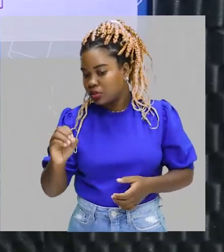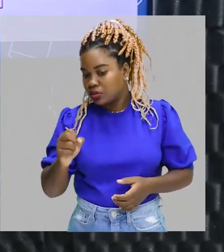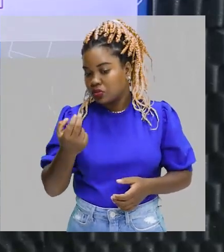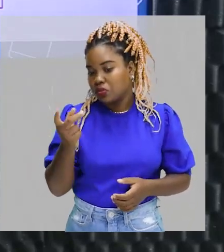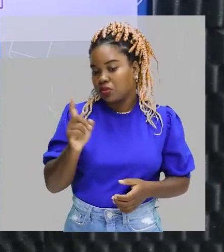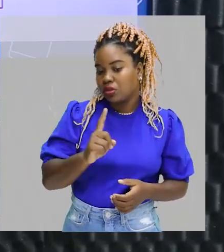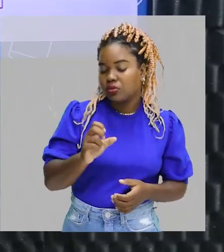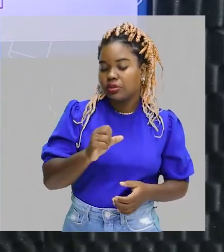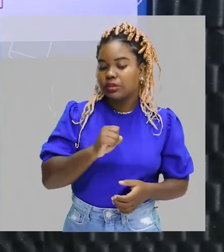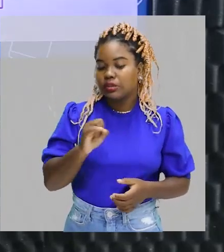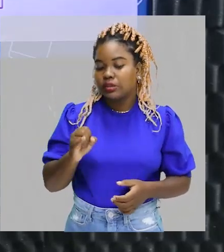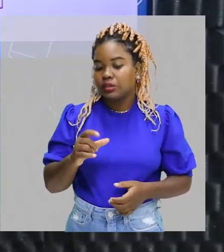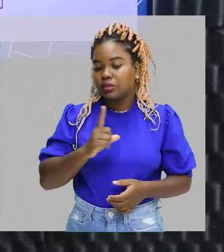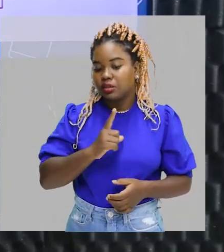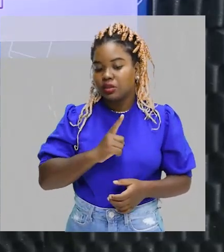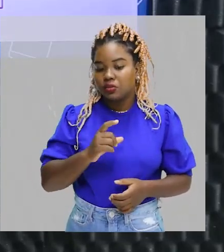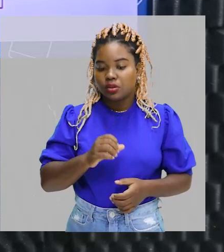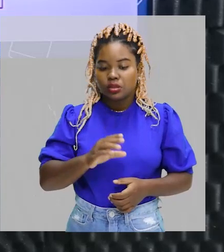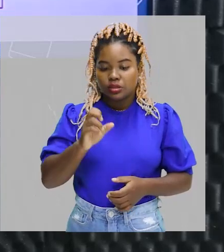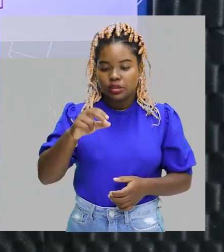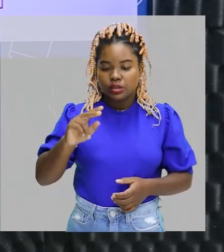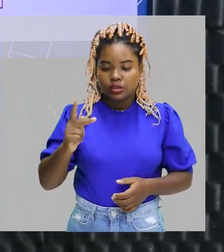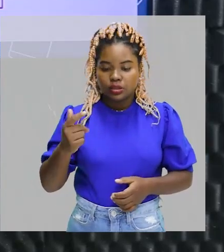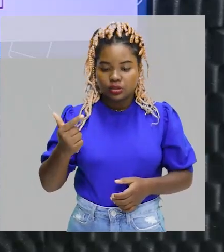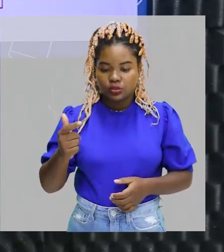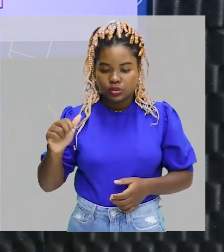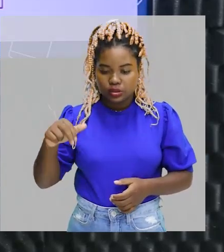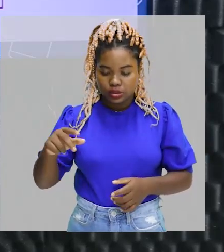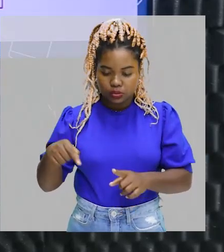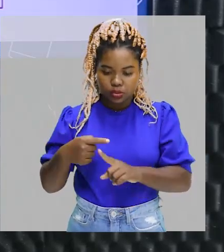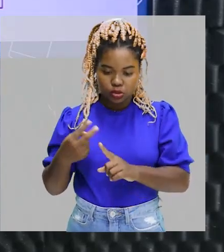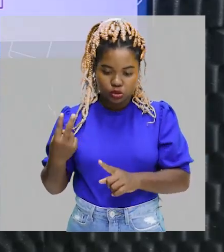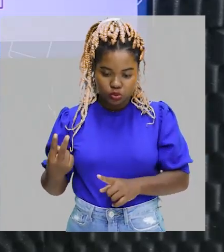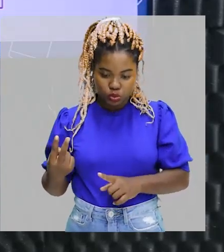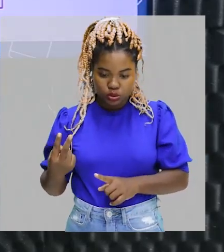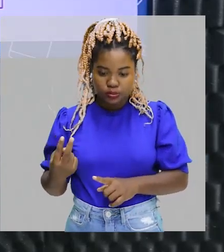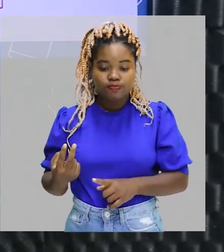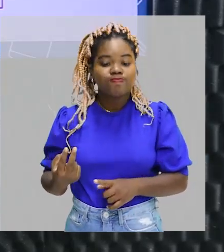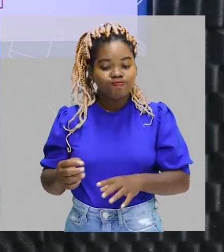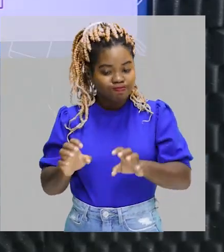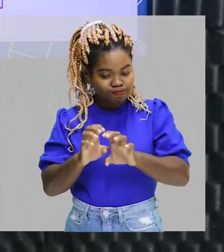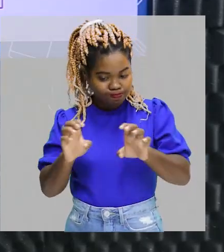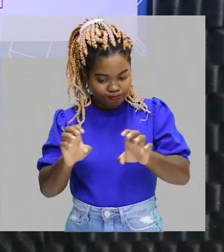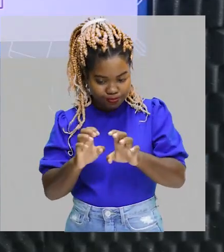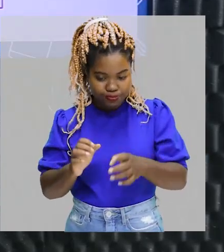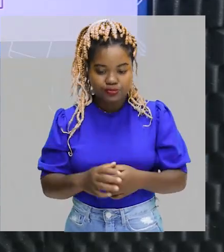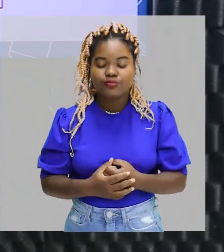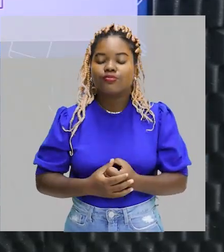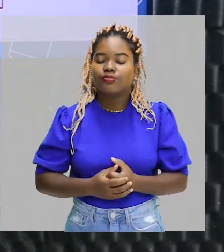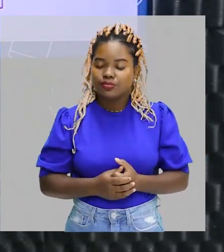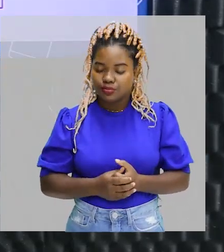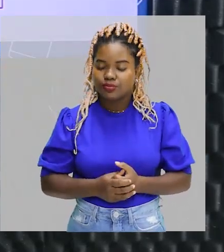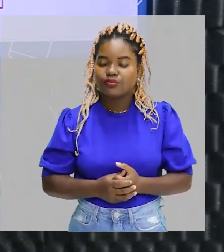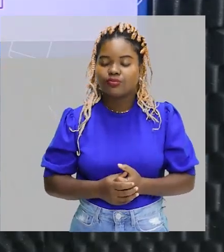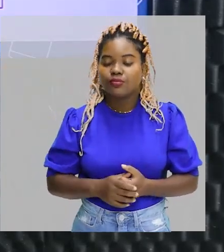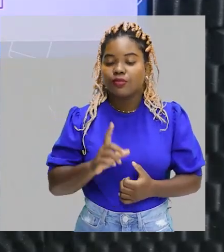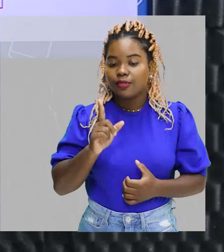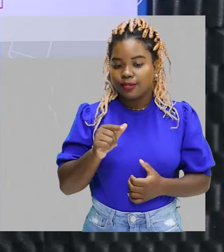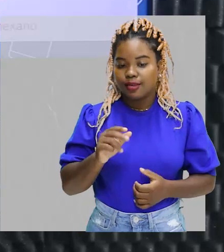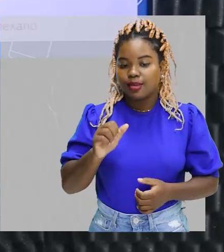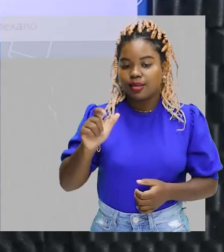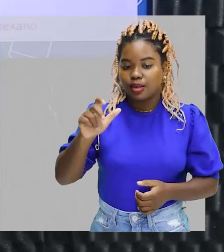CₙH₂ₙₙ, dois, então aquela fórmula molecular vai corresponder